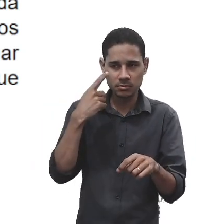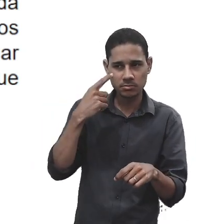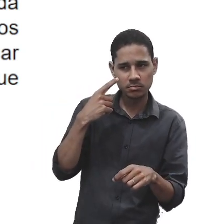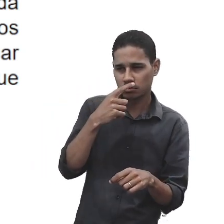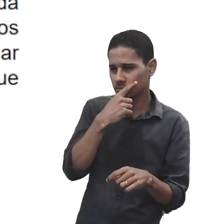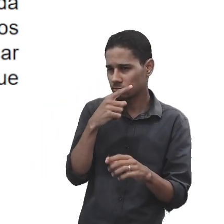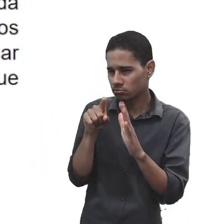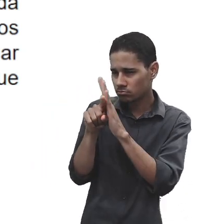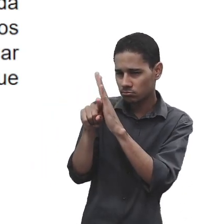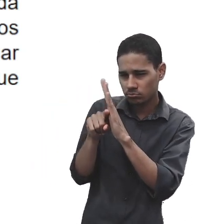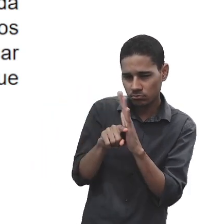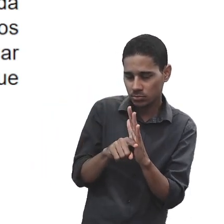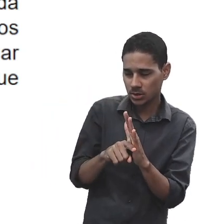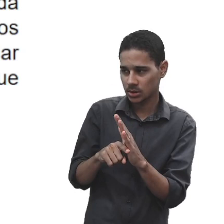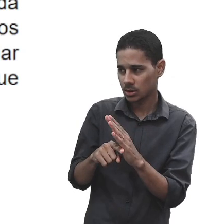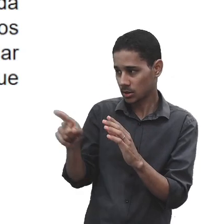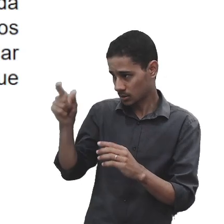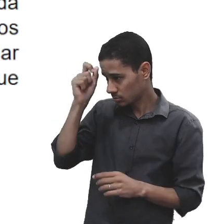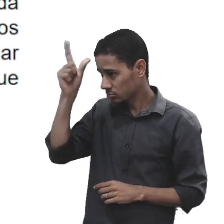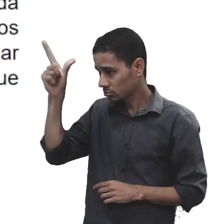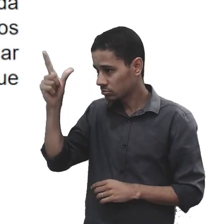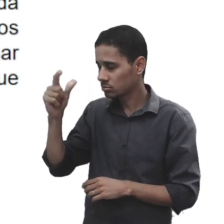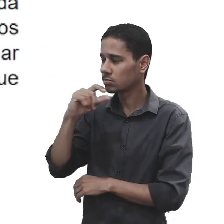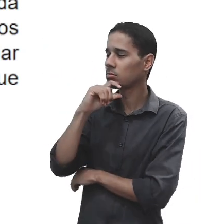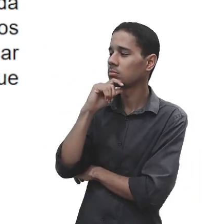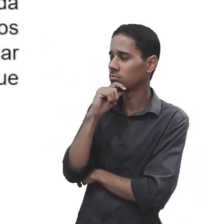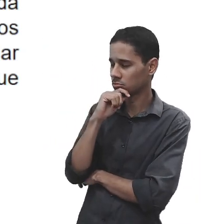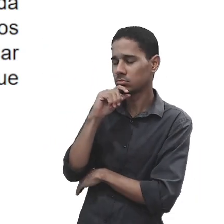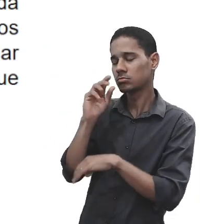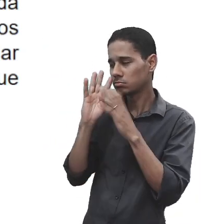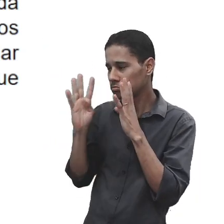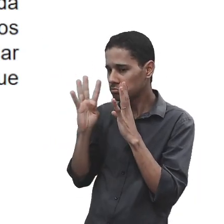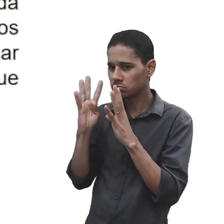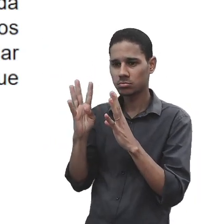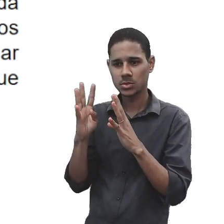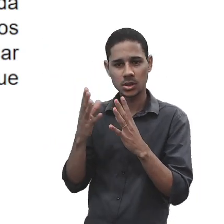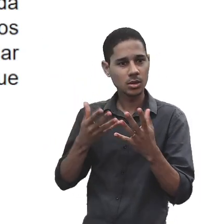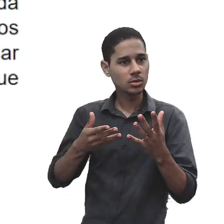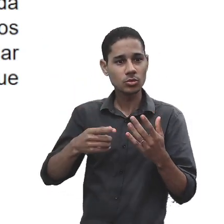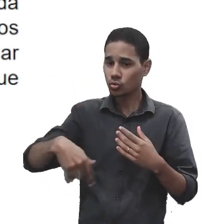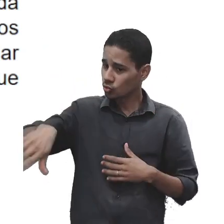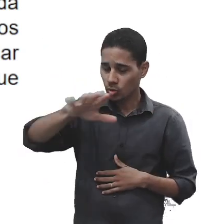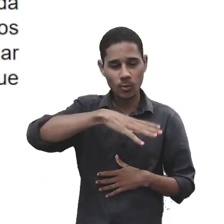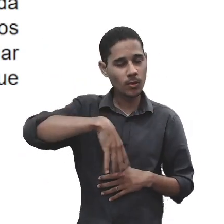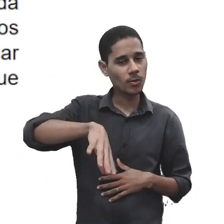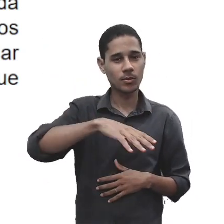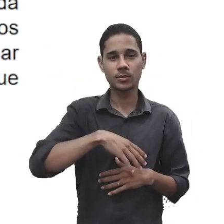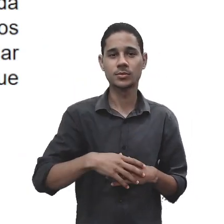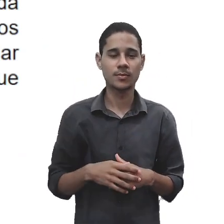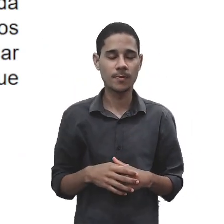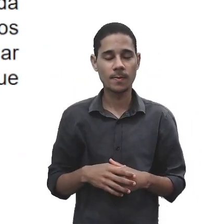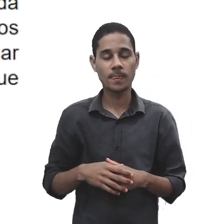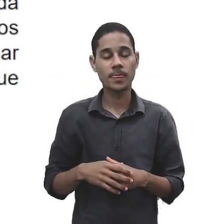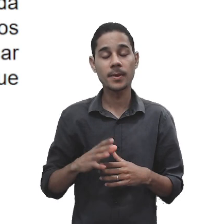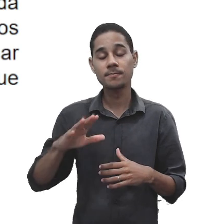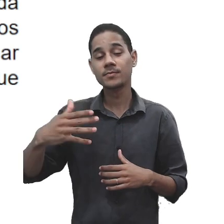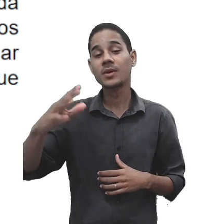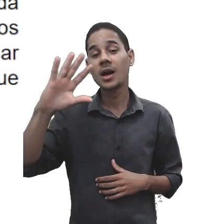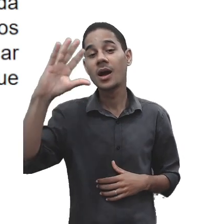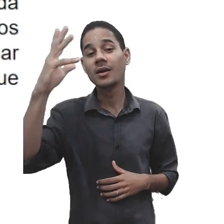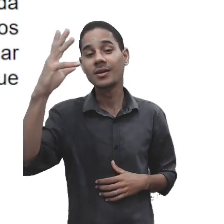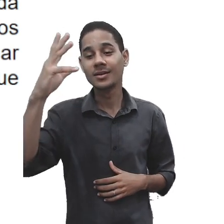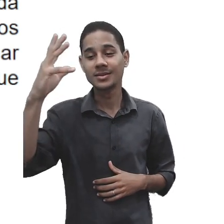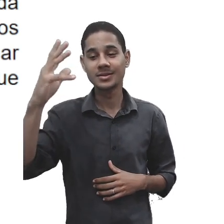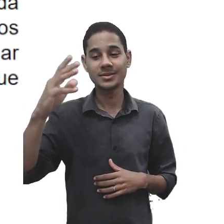escutar ideias, quer dizer, ouvir todos da equipe de colaboradores, que como resultado gera a